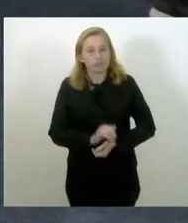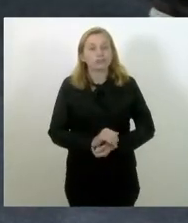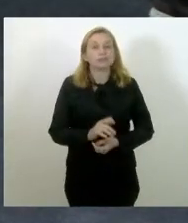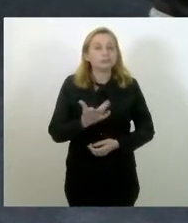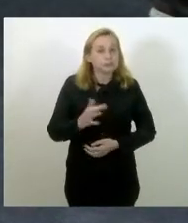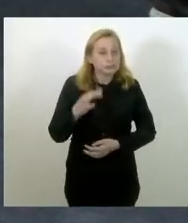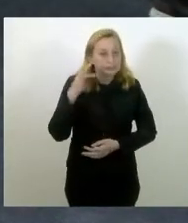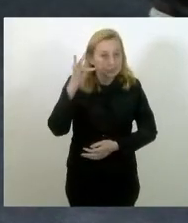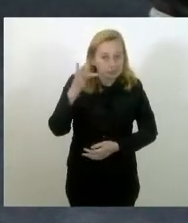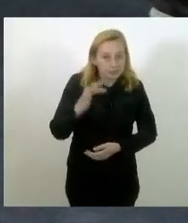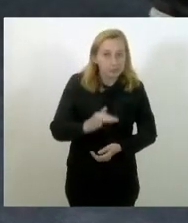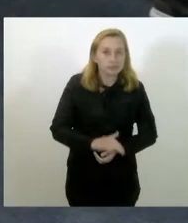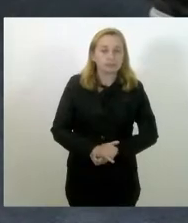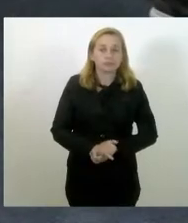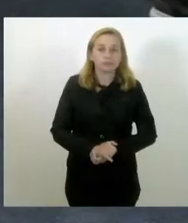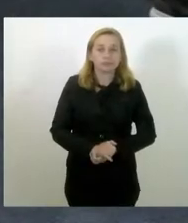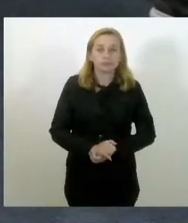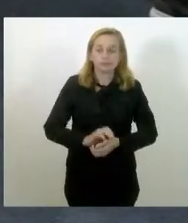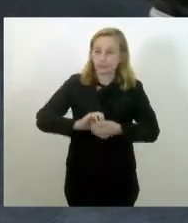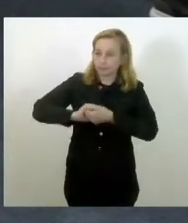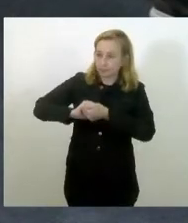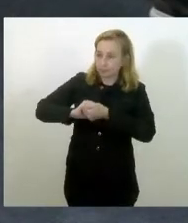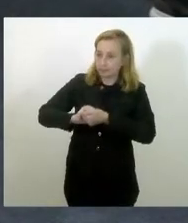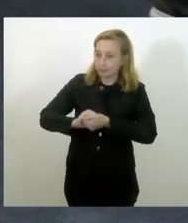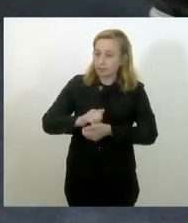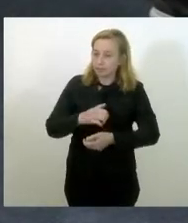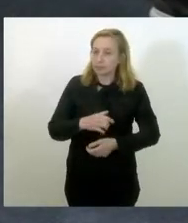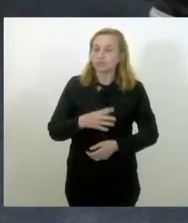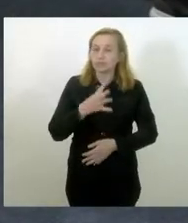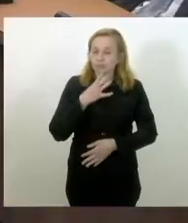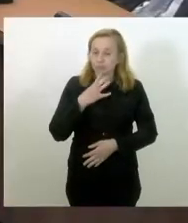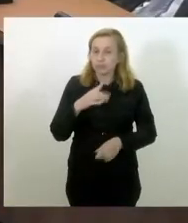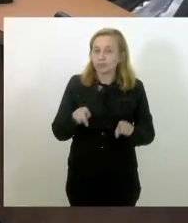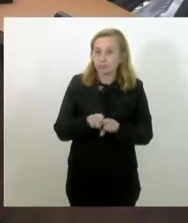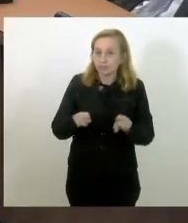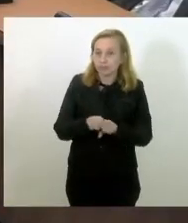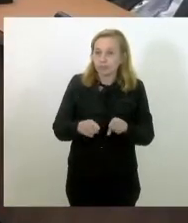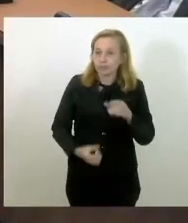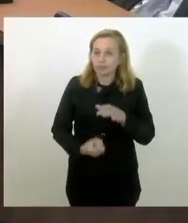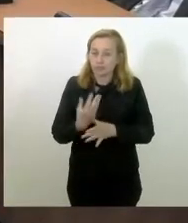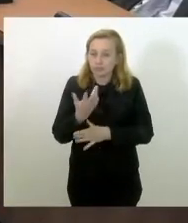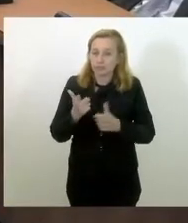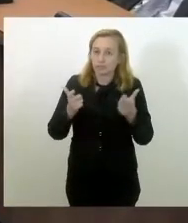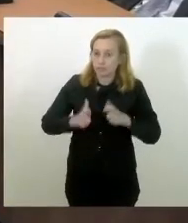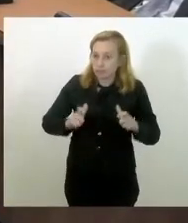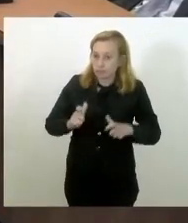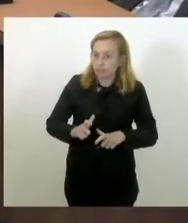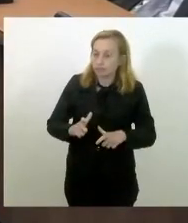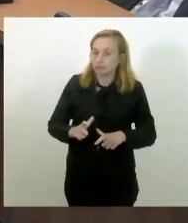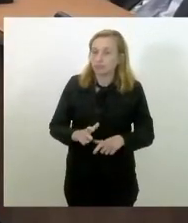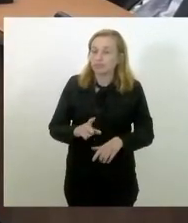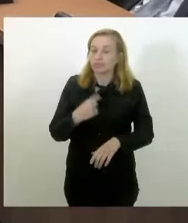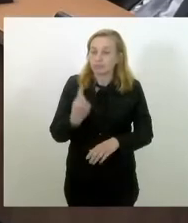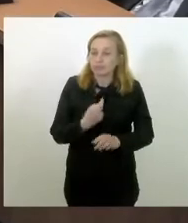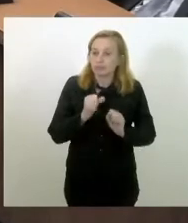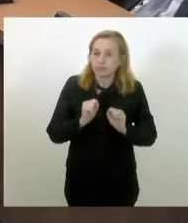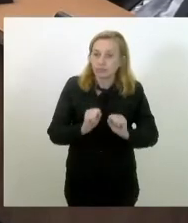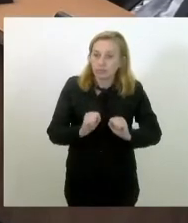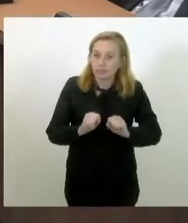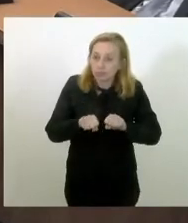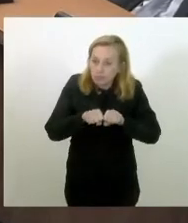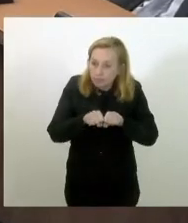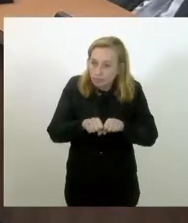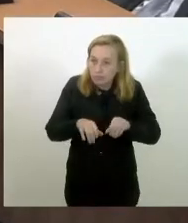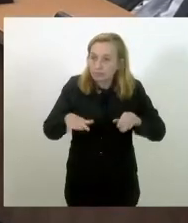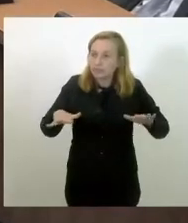em breve, conte comigo que eu faço questão de conhecer também um arranjo produtivo local para que a gente possa ampliar